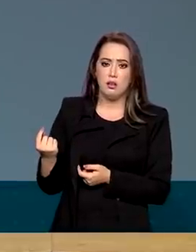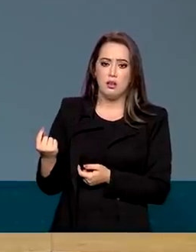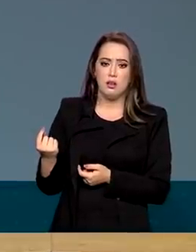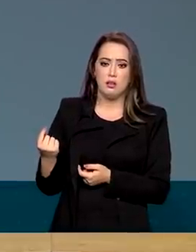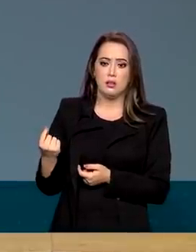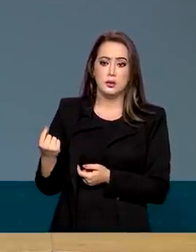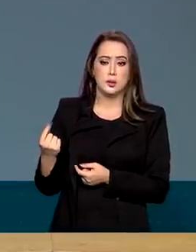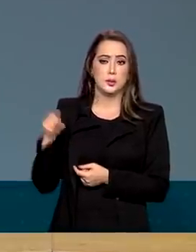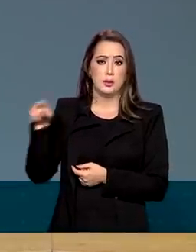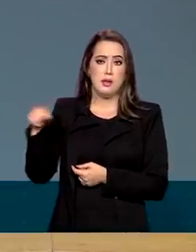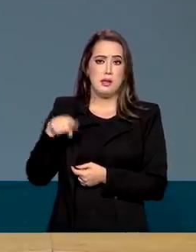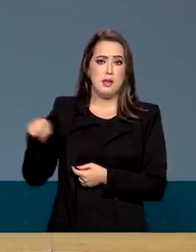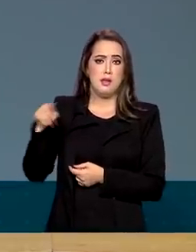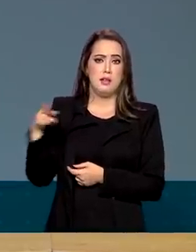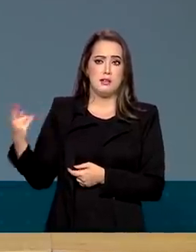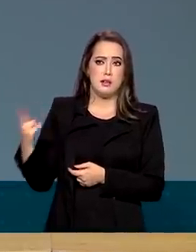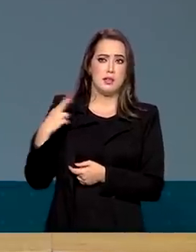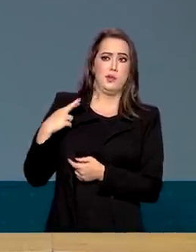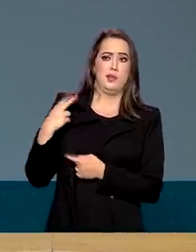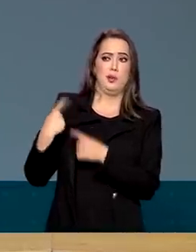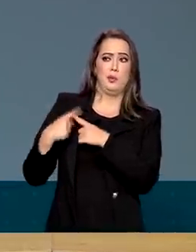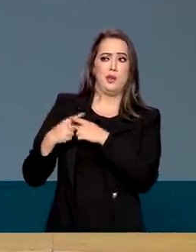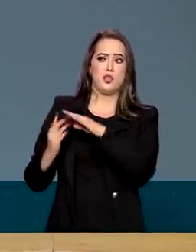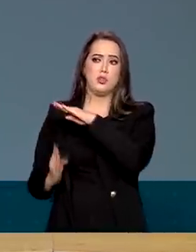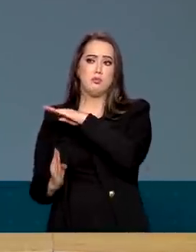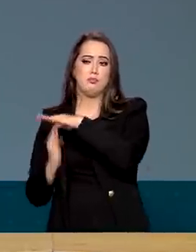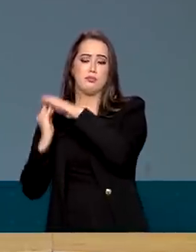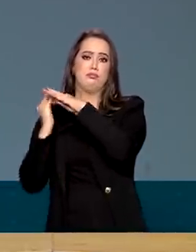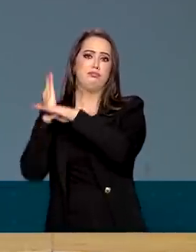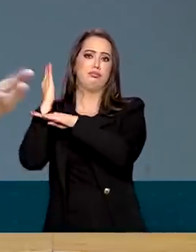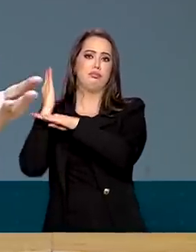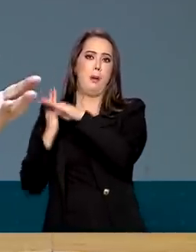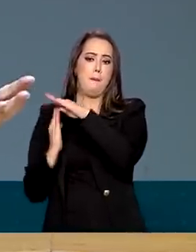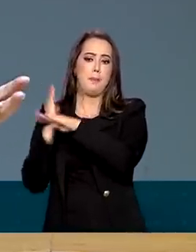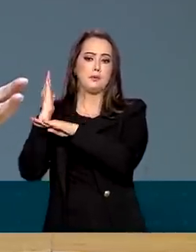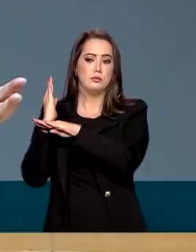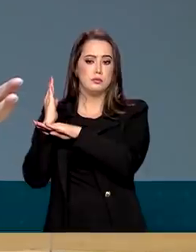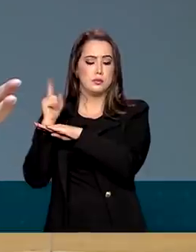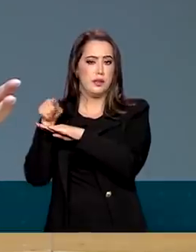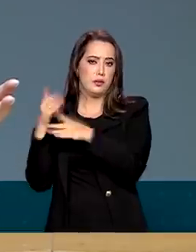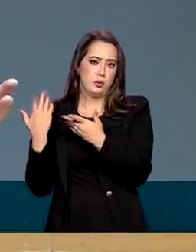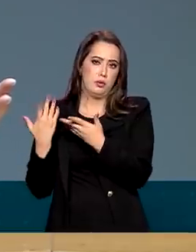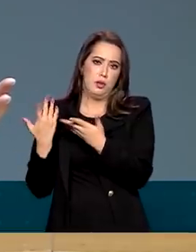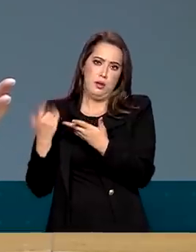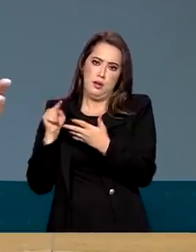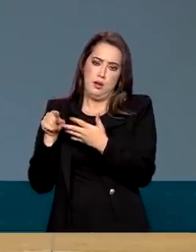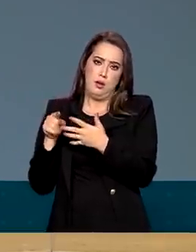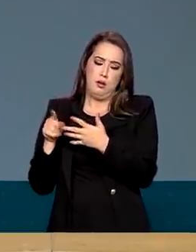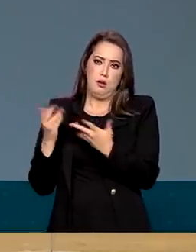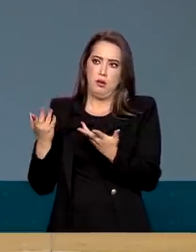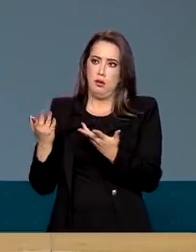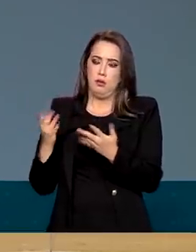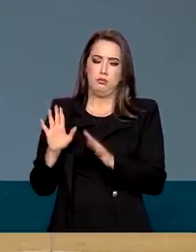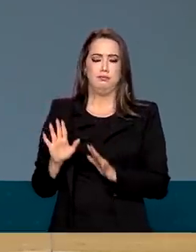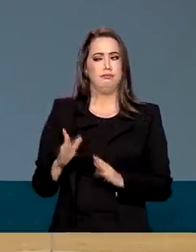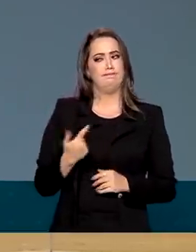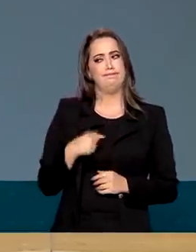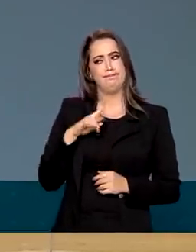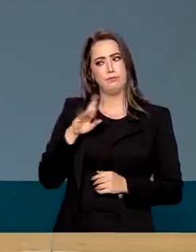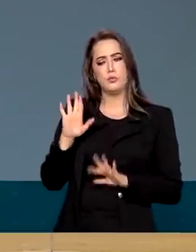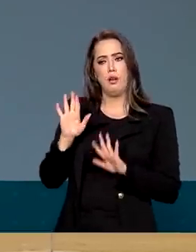furando o teto. Eu falei, olha, nós furamos o teto o ano passado para atender a saúde. Os efeitos